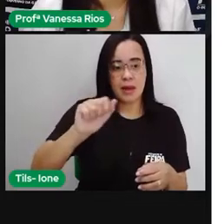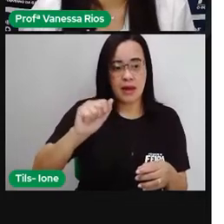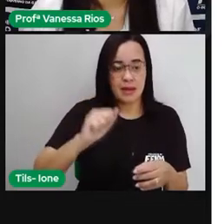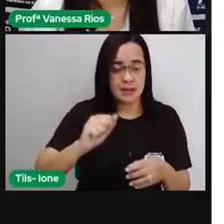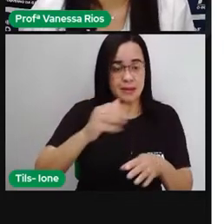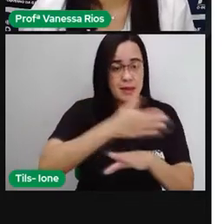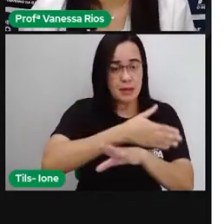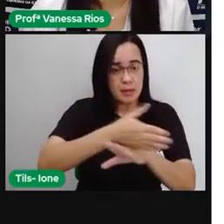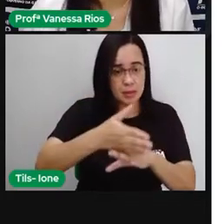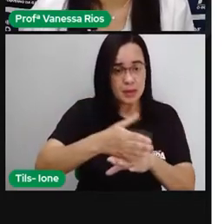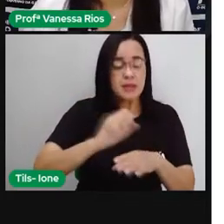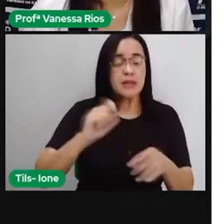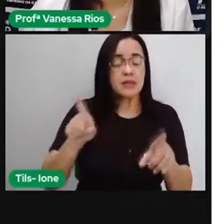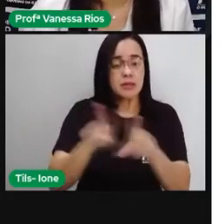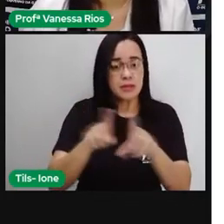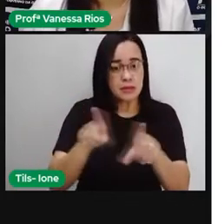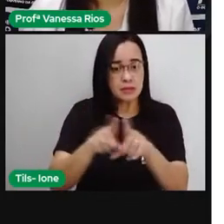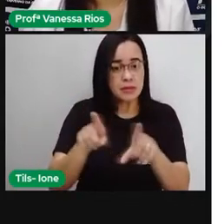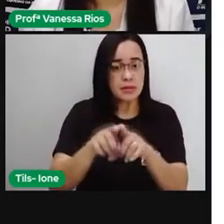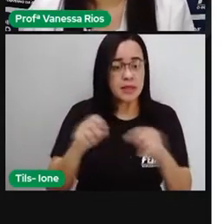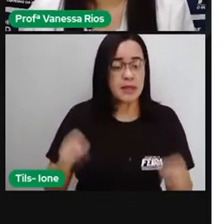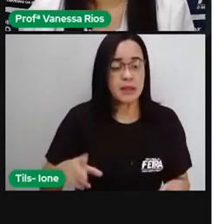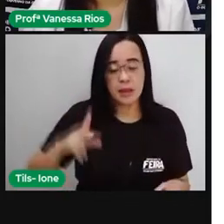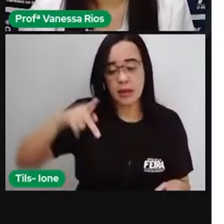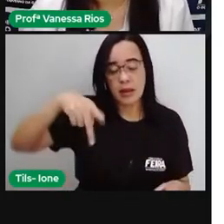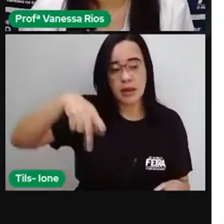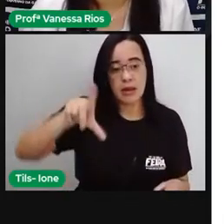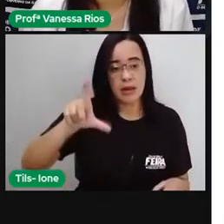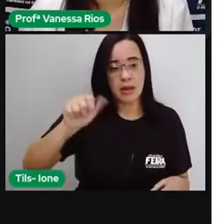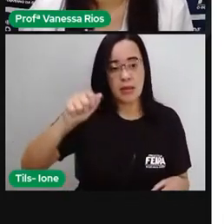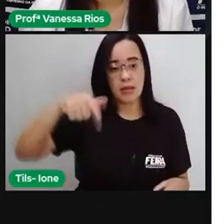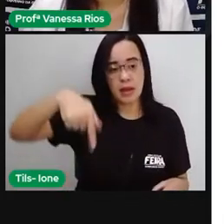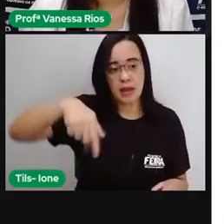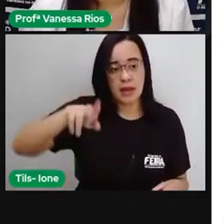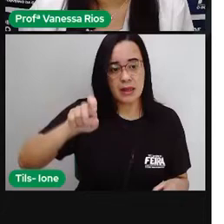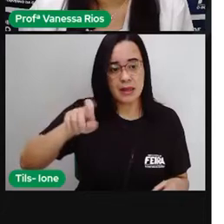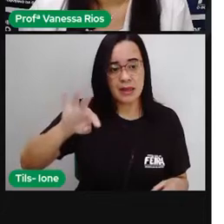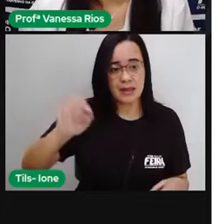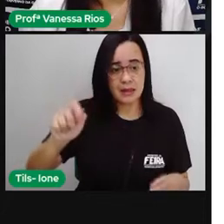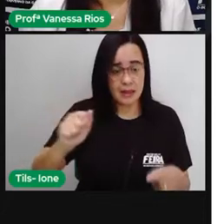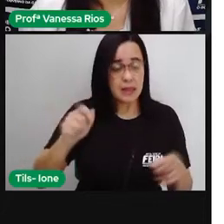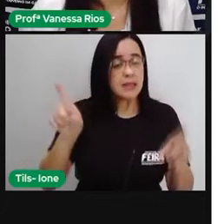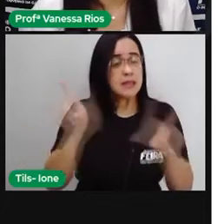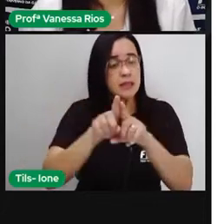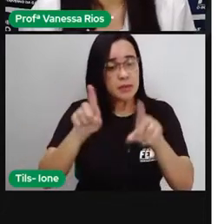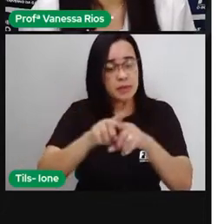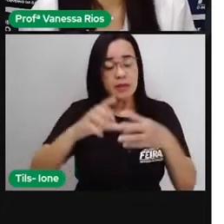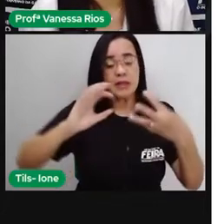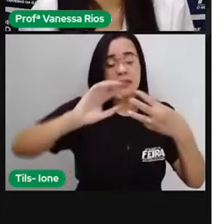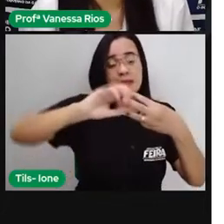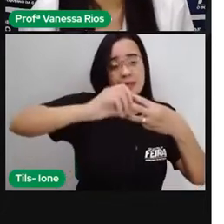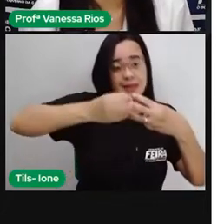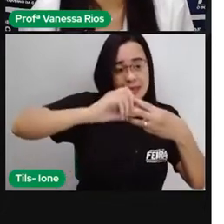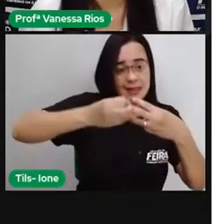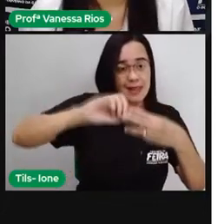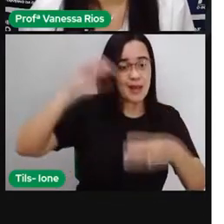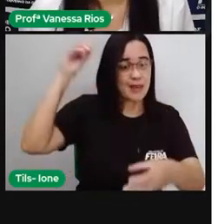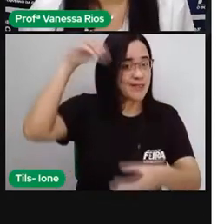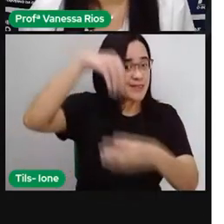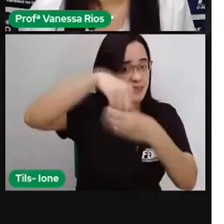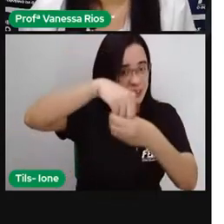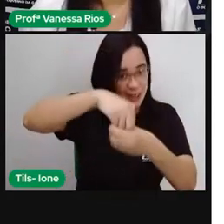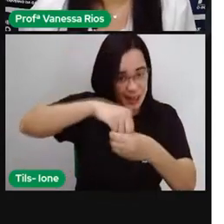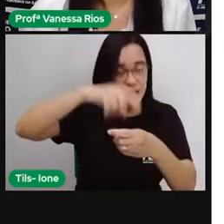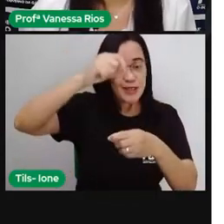plaquetas, que são fragmentos celulares. Então, existem aí diversos tipos de células, constituindo o nosso sangue.